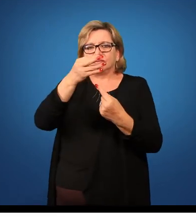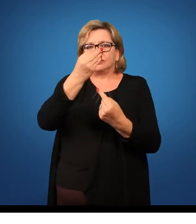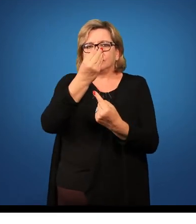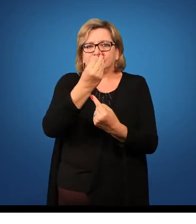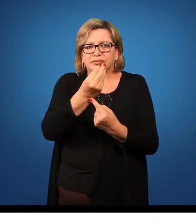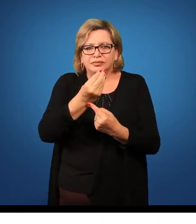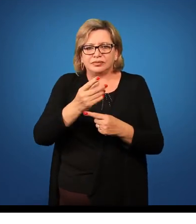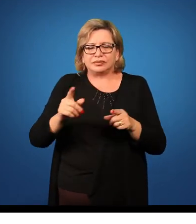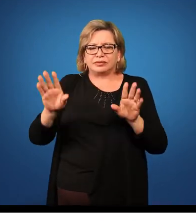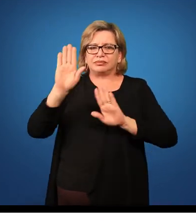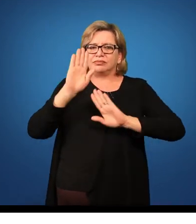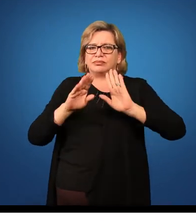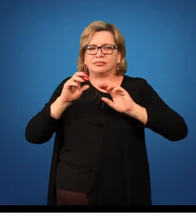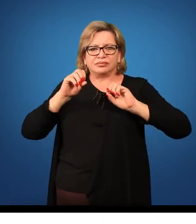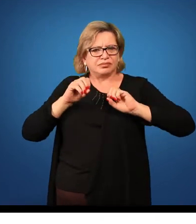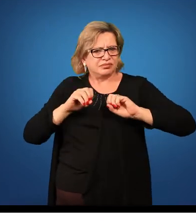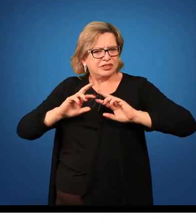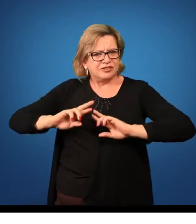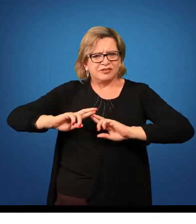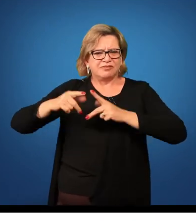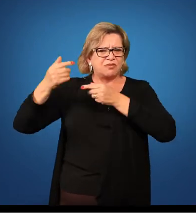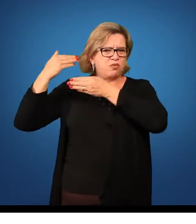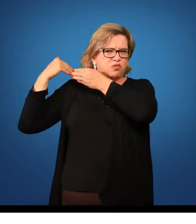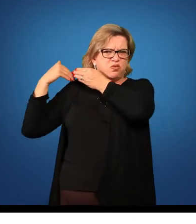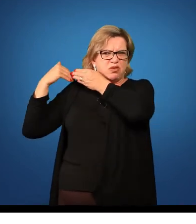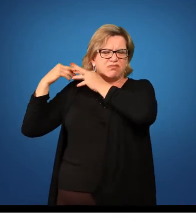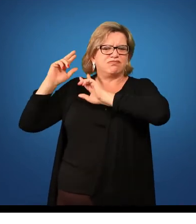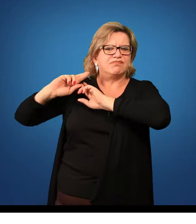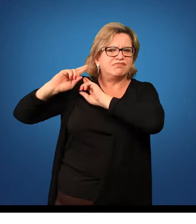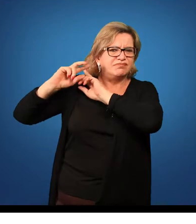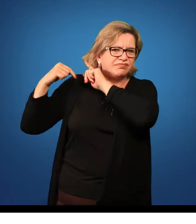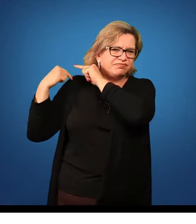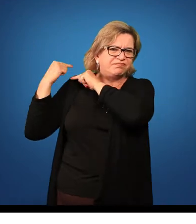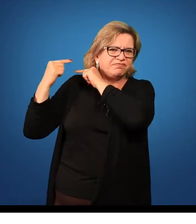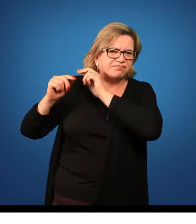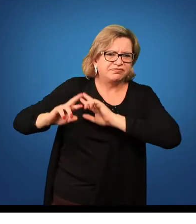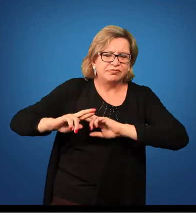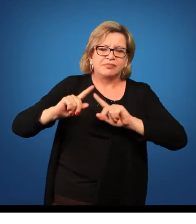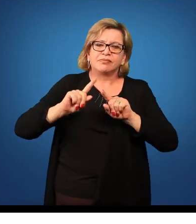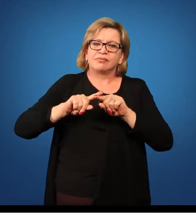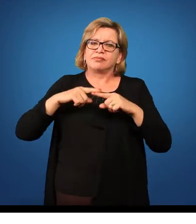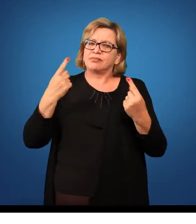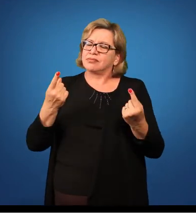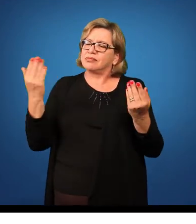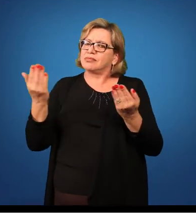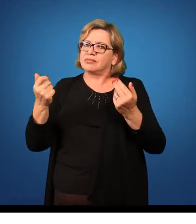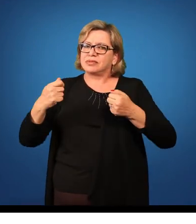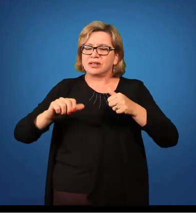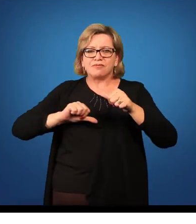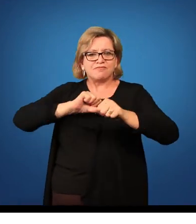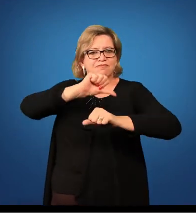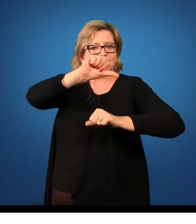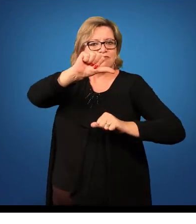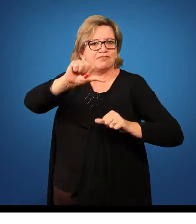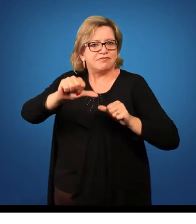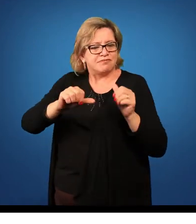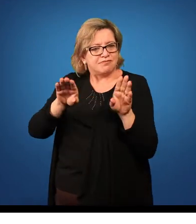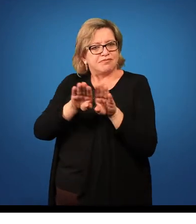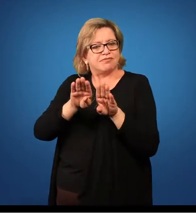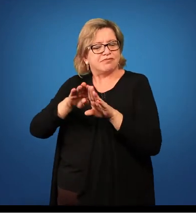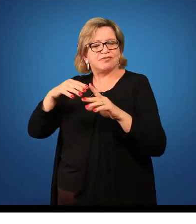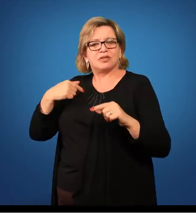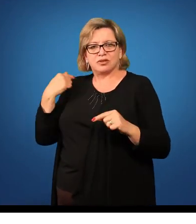sempre foi da maneira como está, mas que agora a gente tem que exigir essa transformação e temos que ser agentes dessa